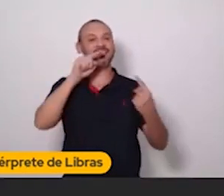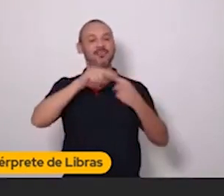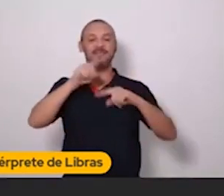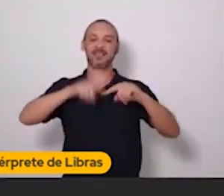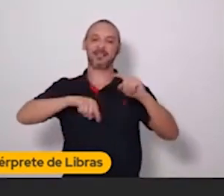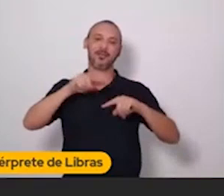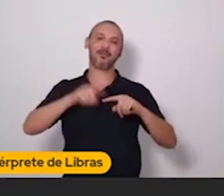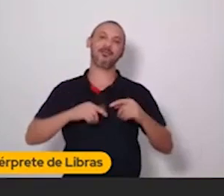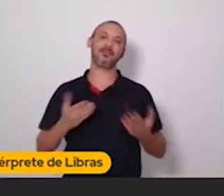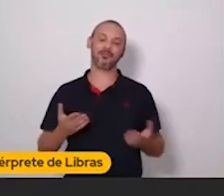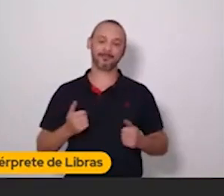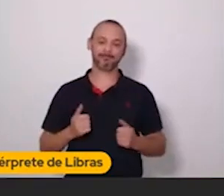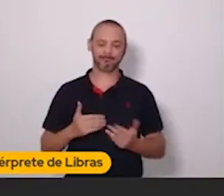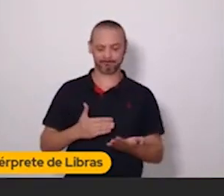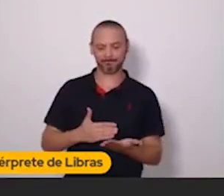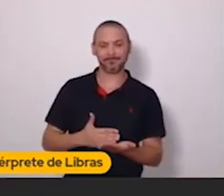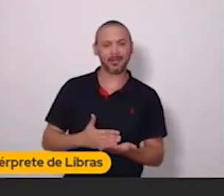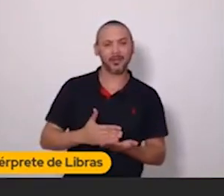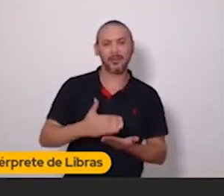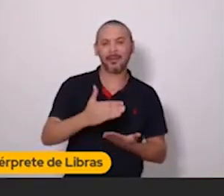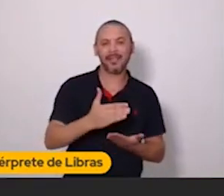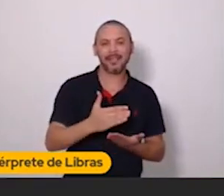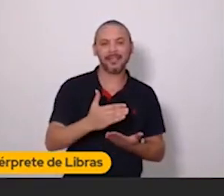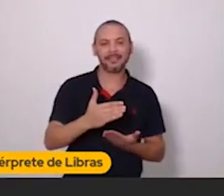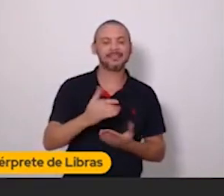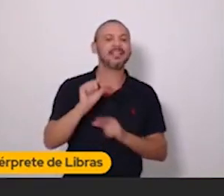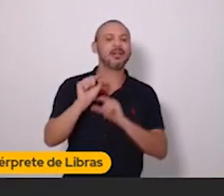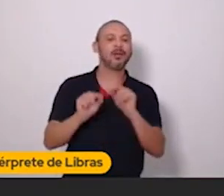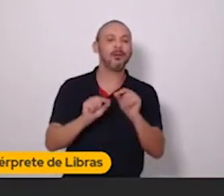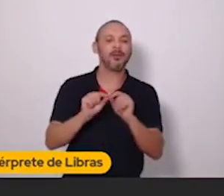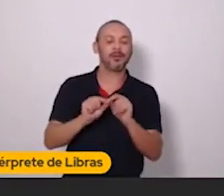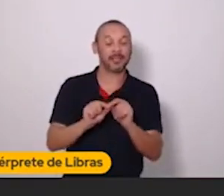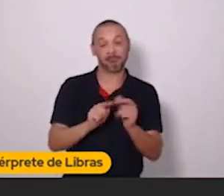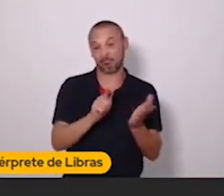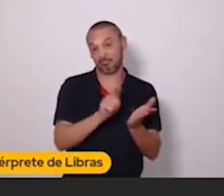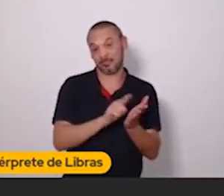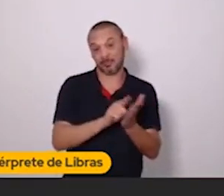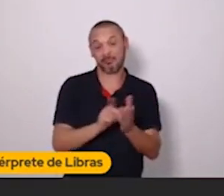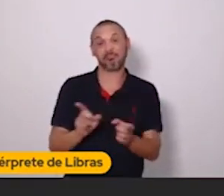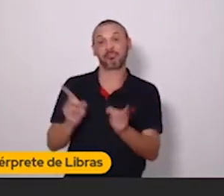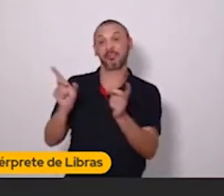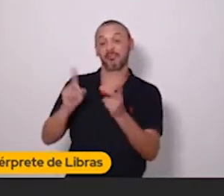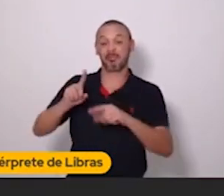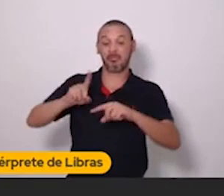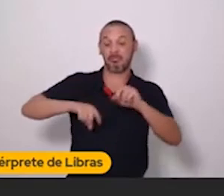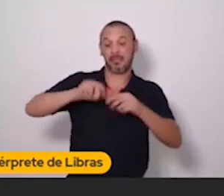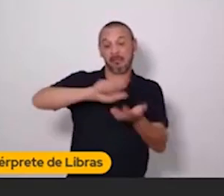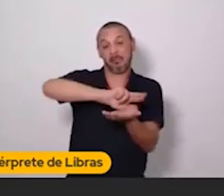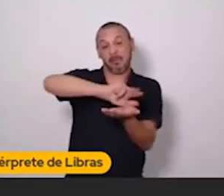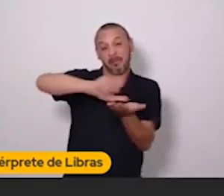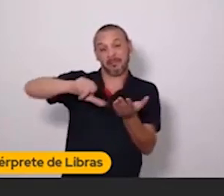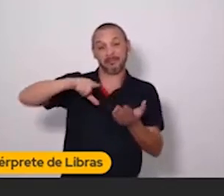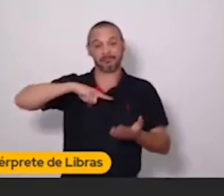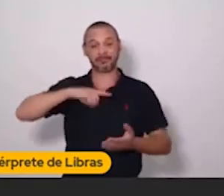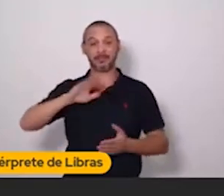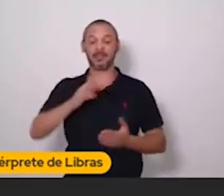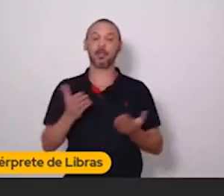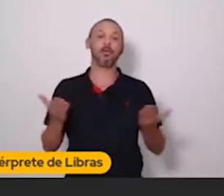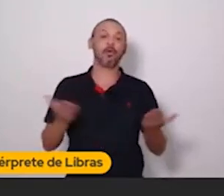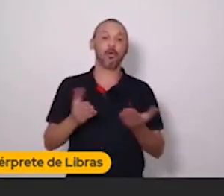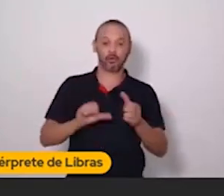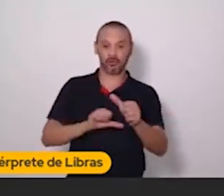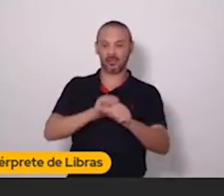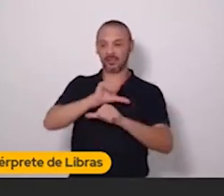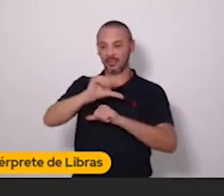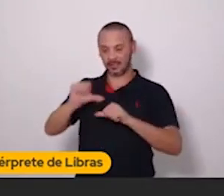A gente começou sendo somente papelaria, vendendo somente itens de papelaria, mas hoje em dia nós não